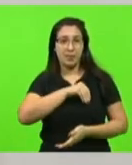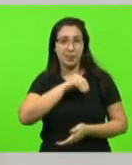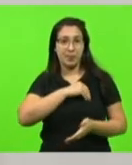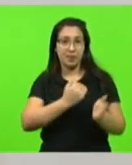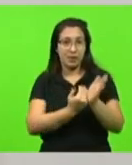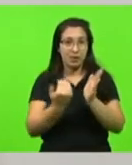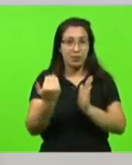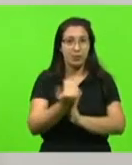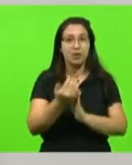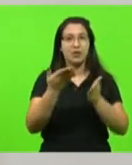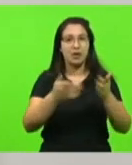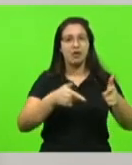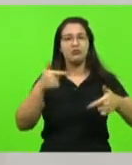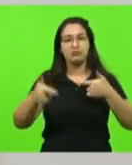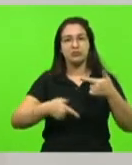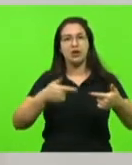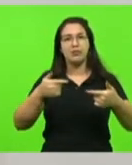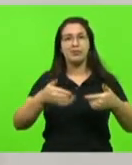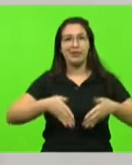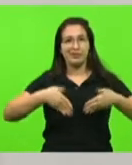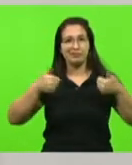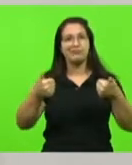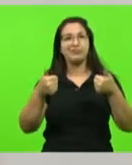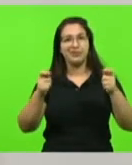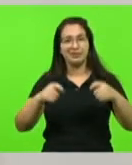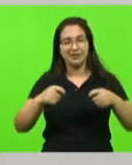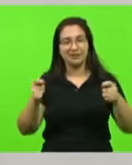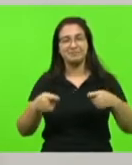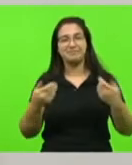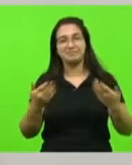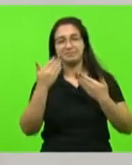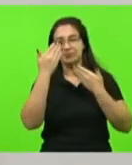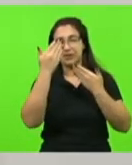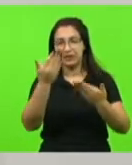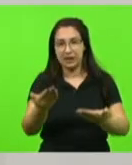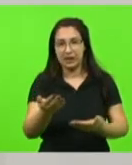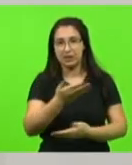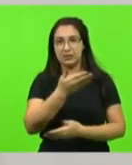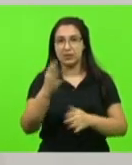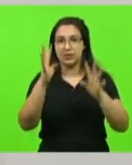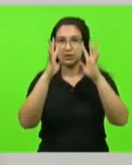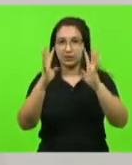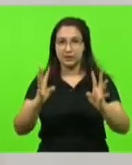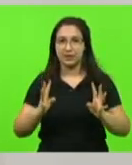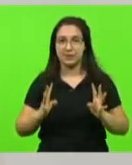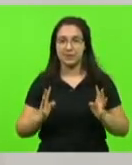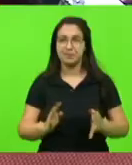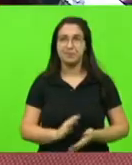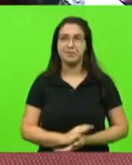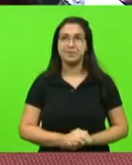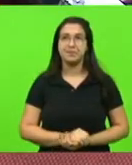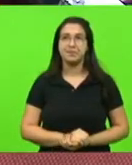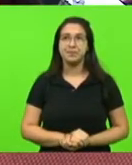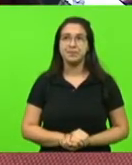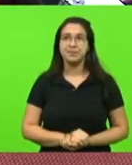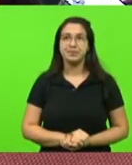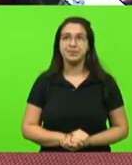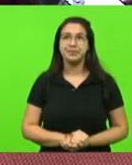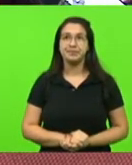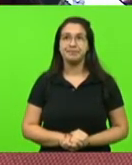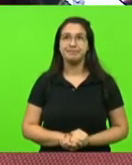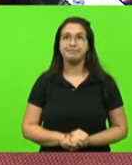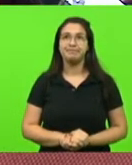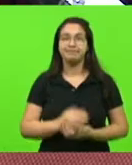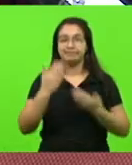que nós continuaremos trabalhando para conseguir. Muito obrigado aos senhores pela atenção dispendida. Obrigado, comandante.